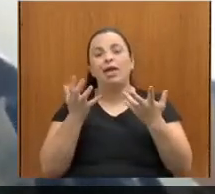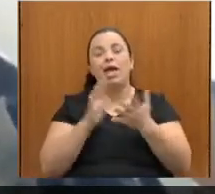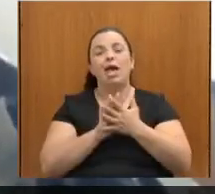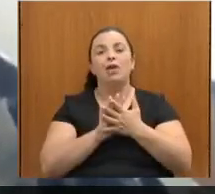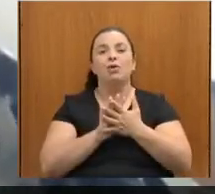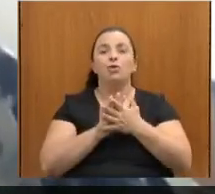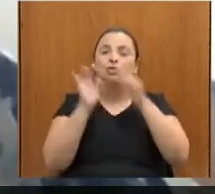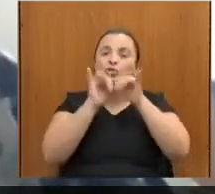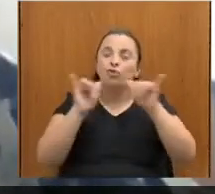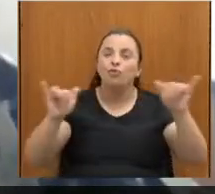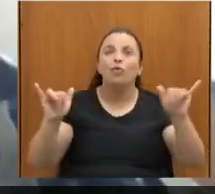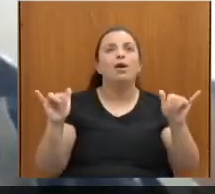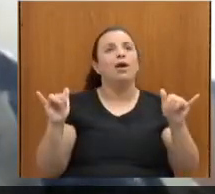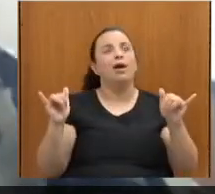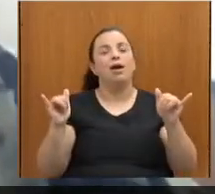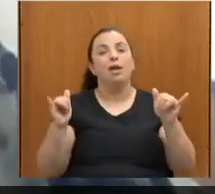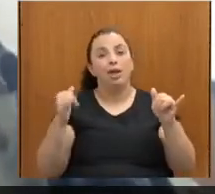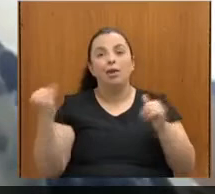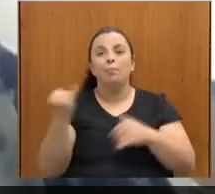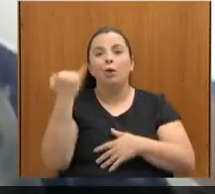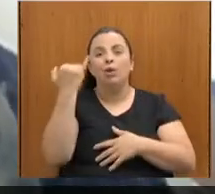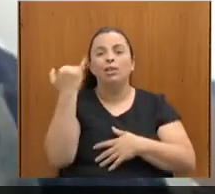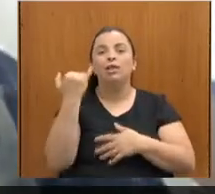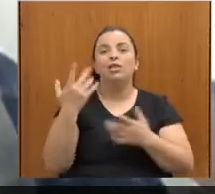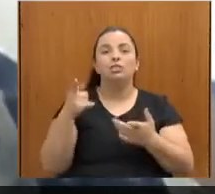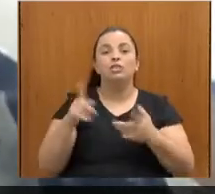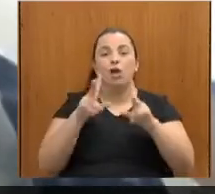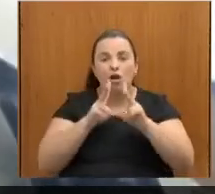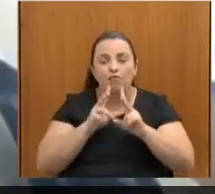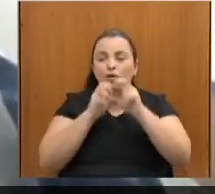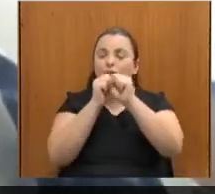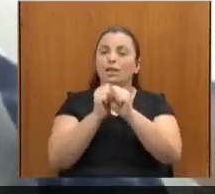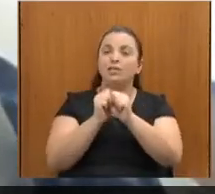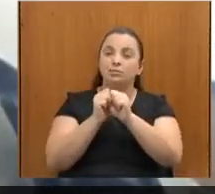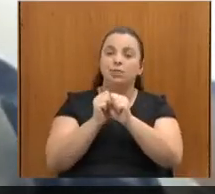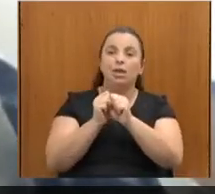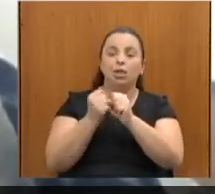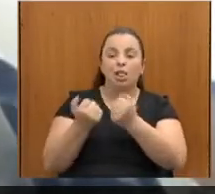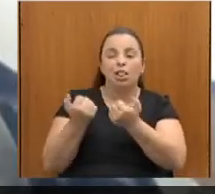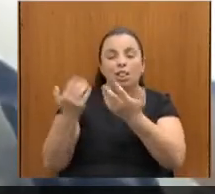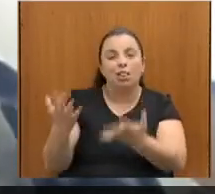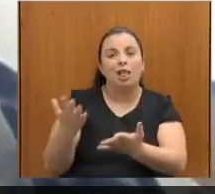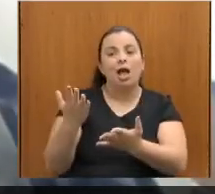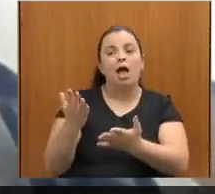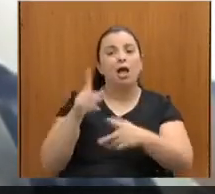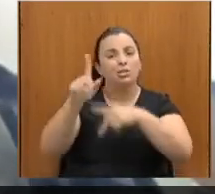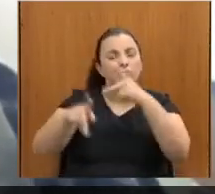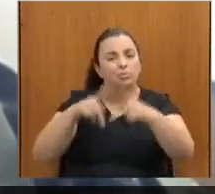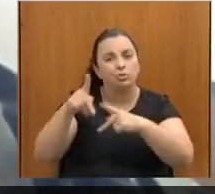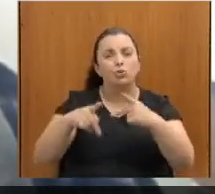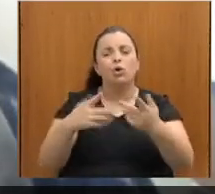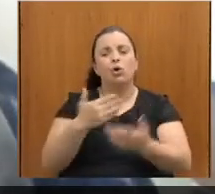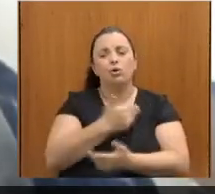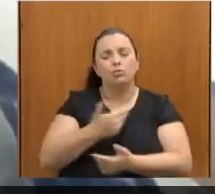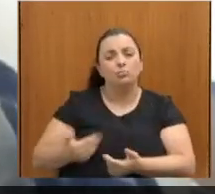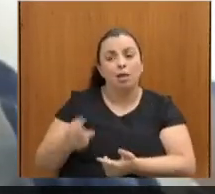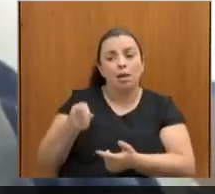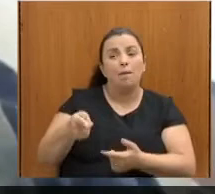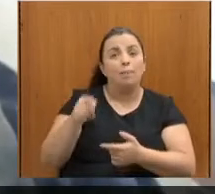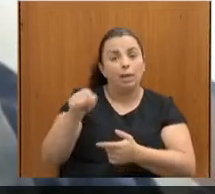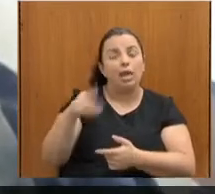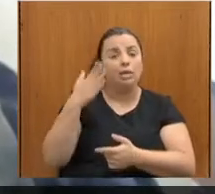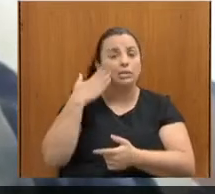fortalecimento público, esse fortalecimento público de todos esses instrumentos para que o